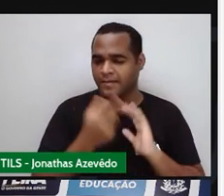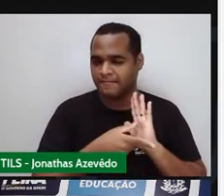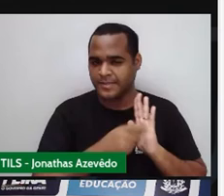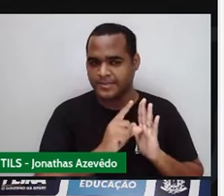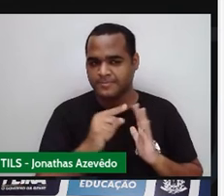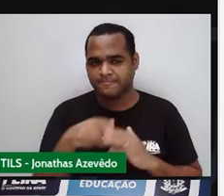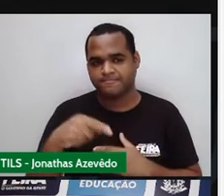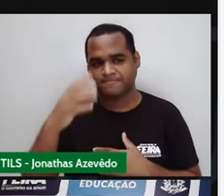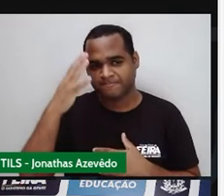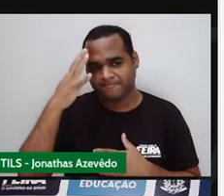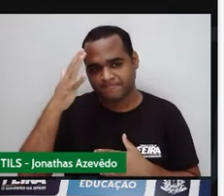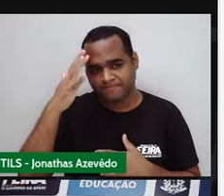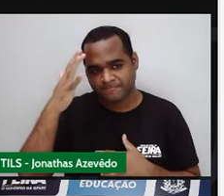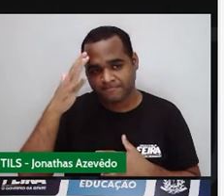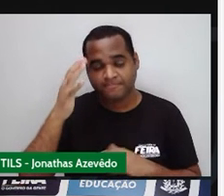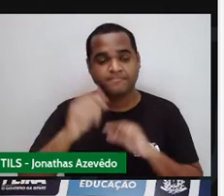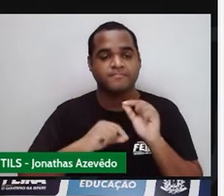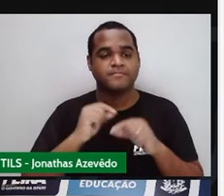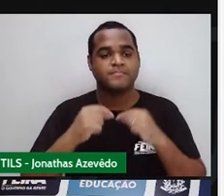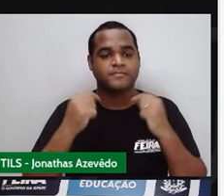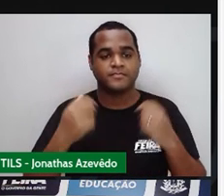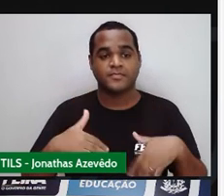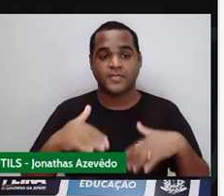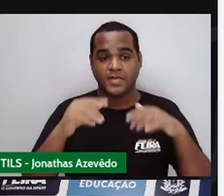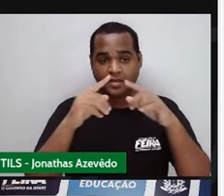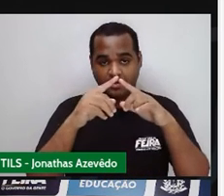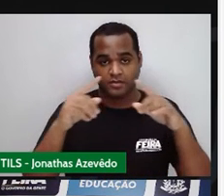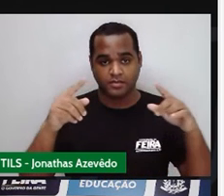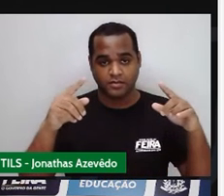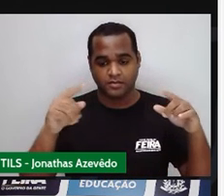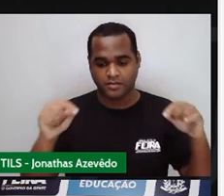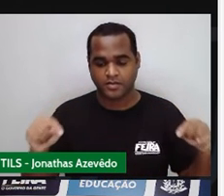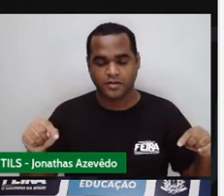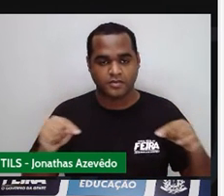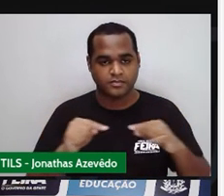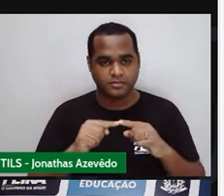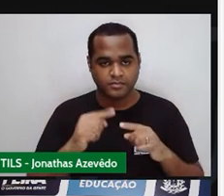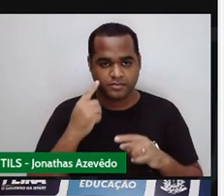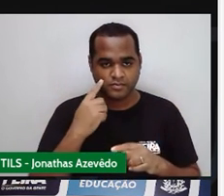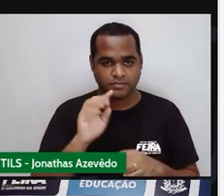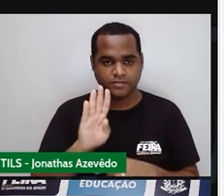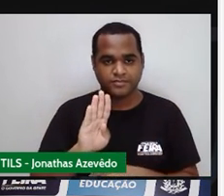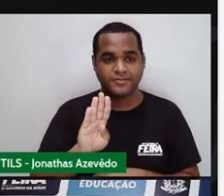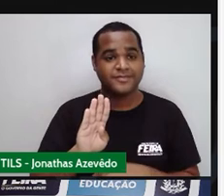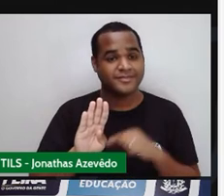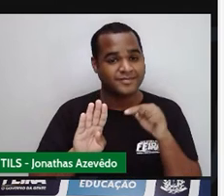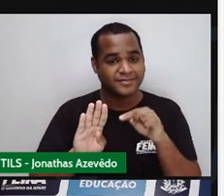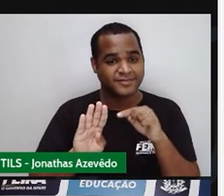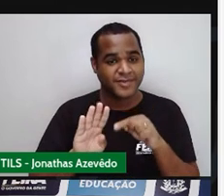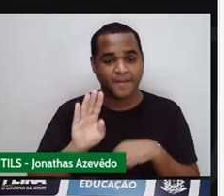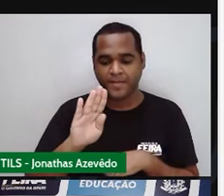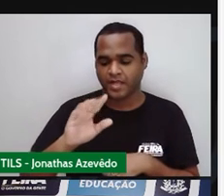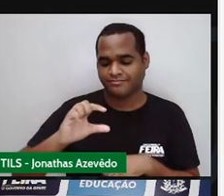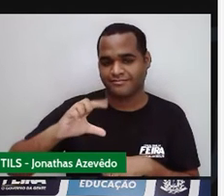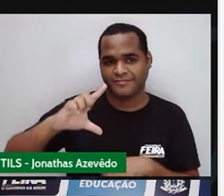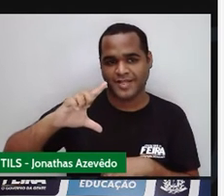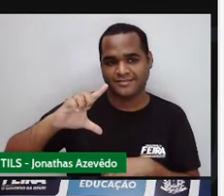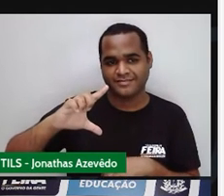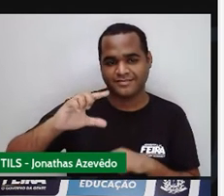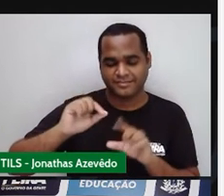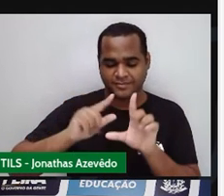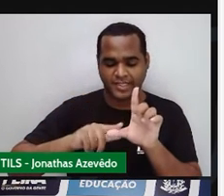assim. Lá no trapézio, essa medida aqui, a gente vai chamar de B, B